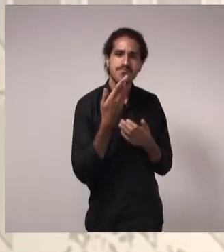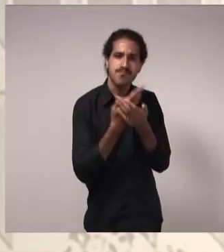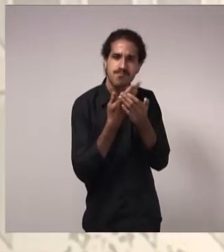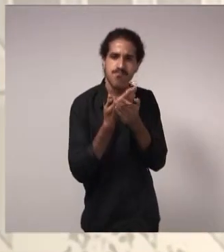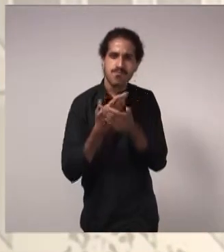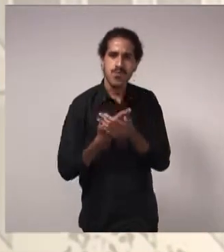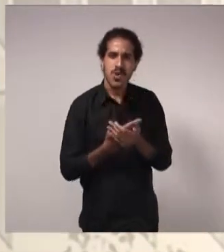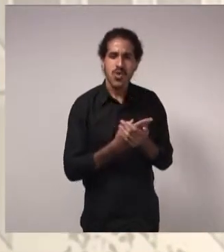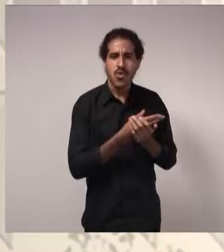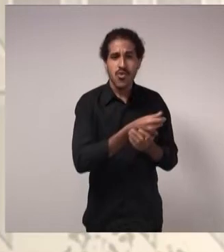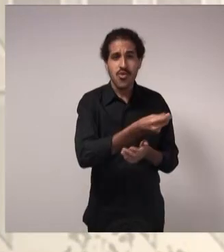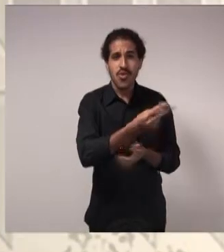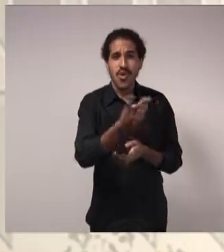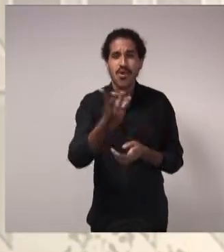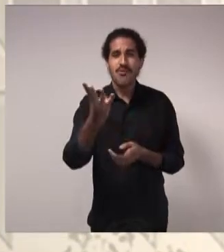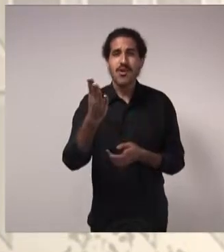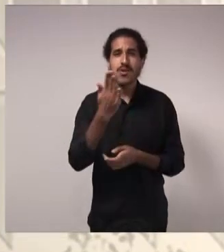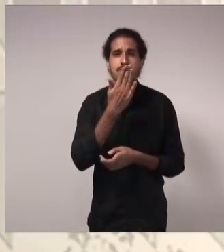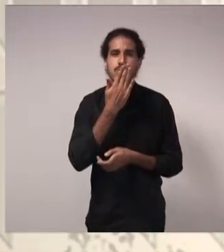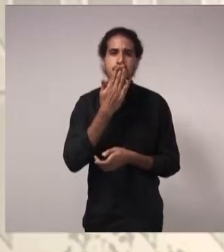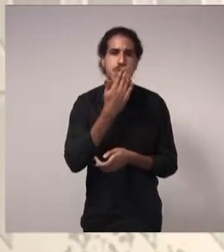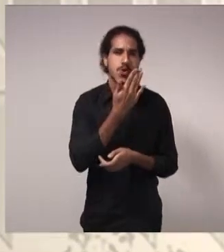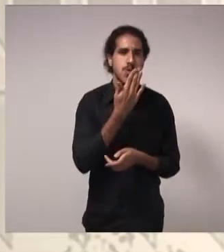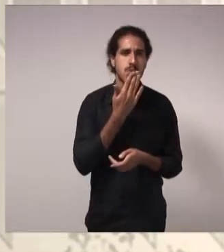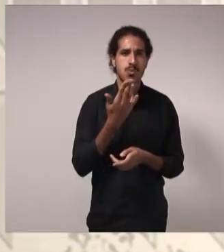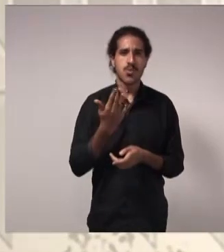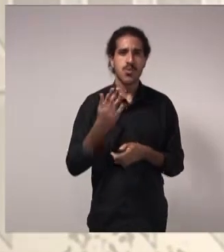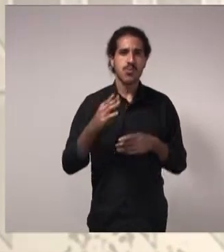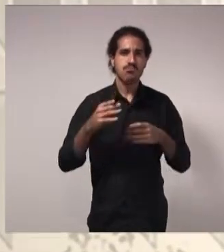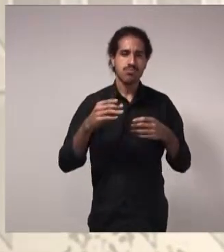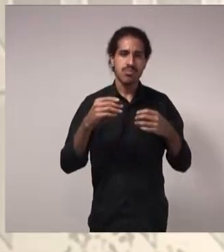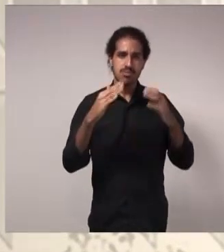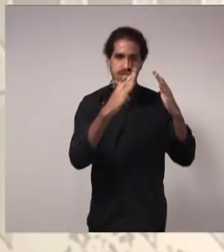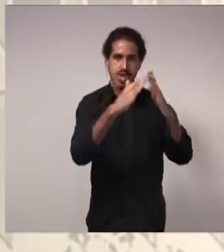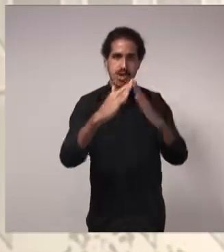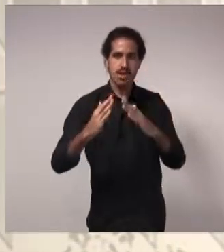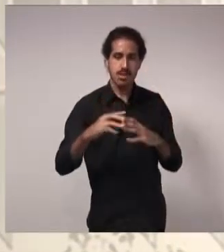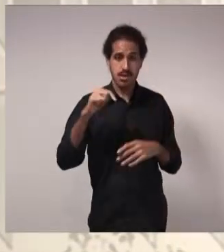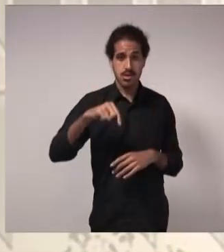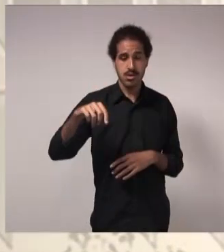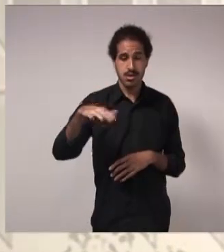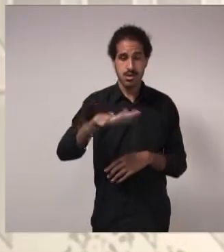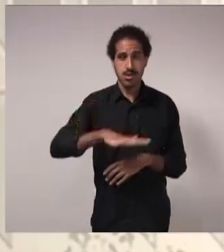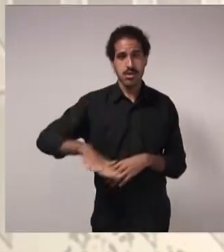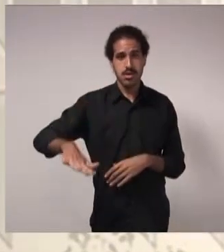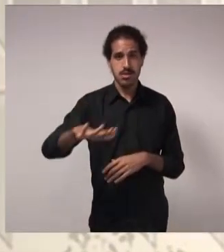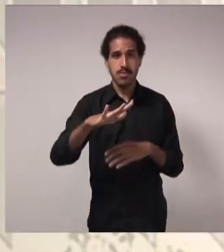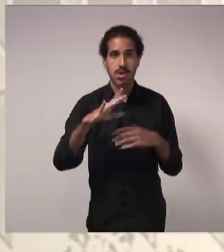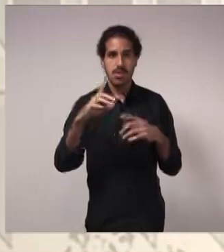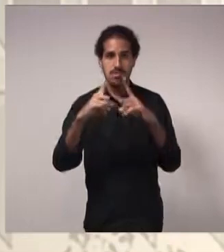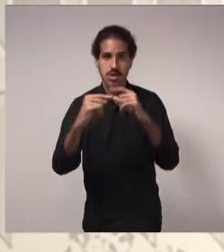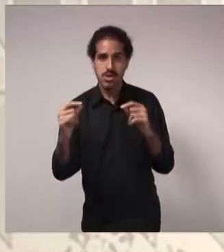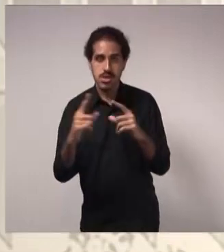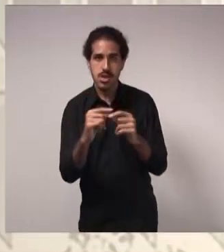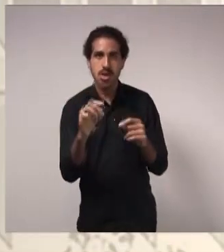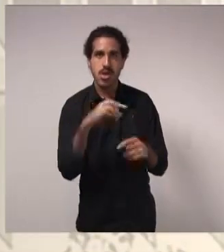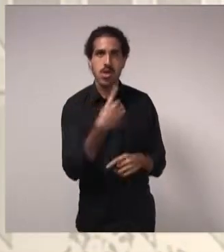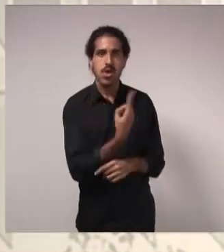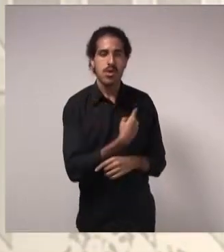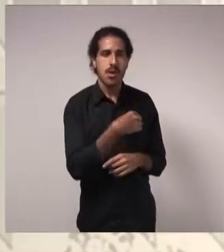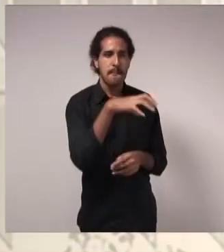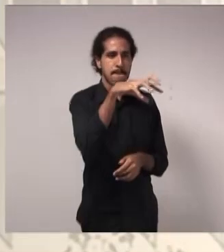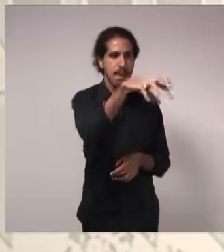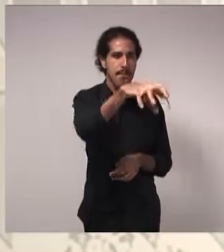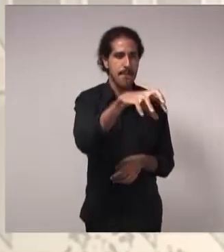tipologias residenciais da região, caracterizamos elas por meio de um levantamento quantitativo, uma